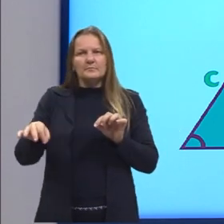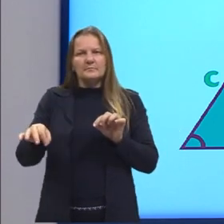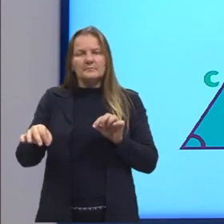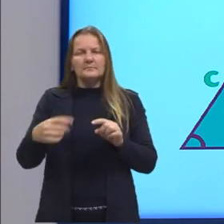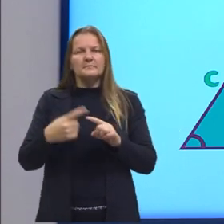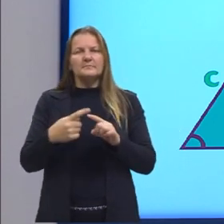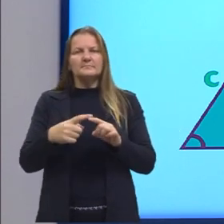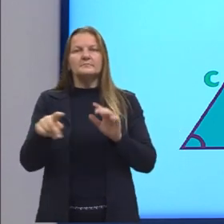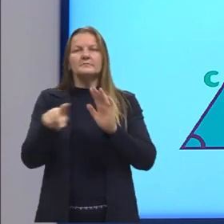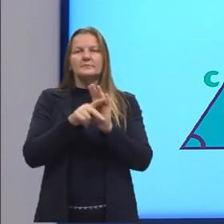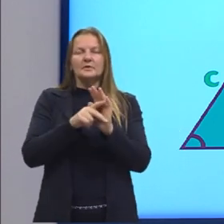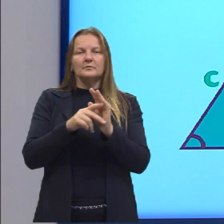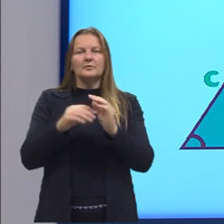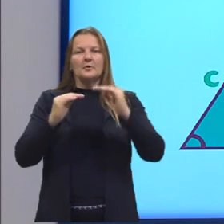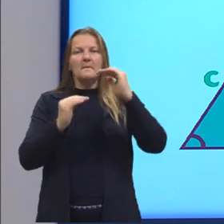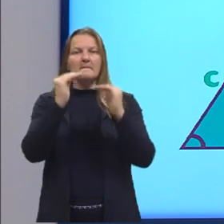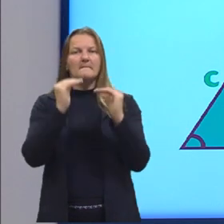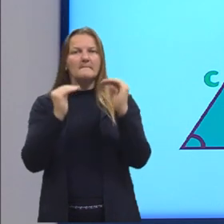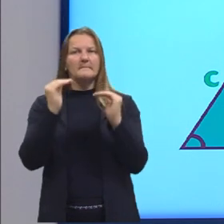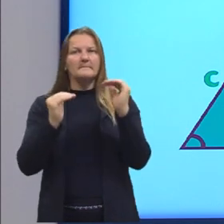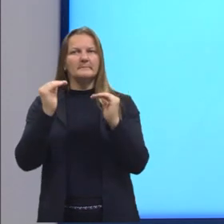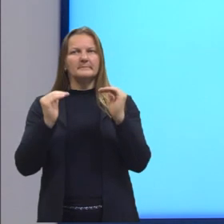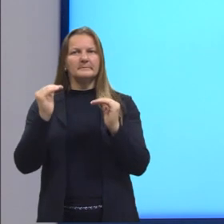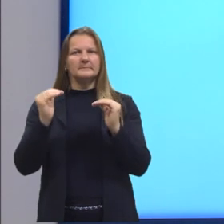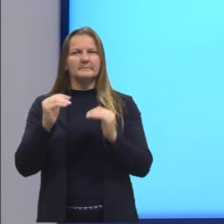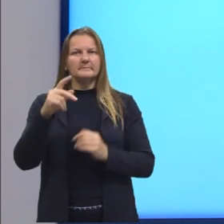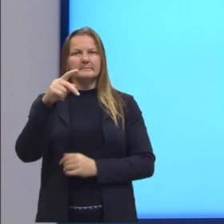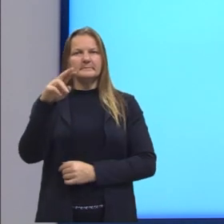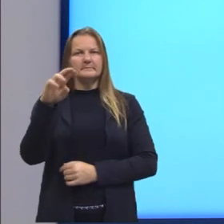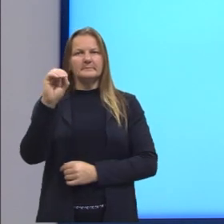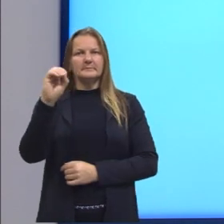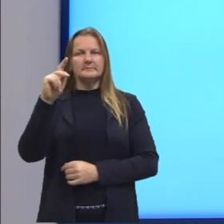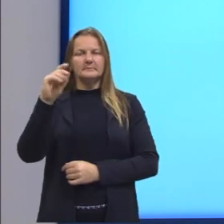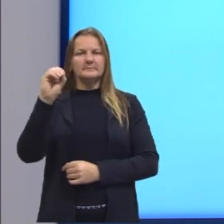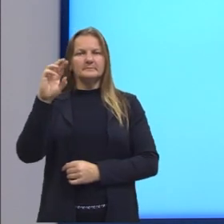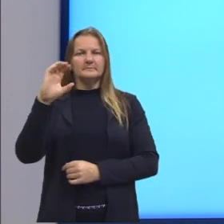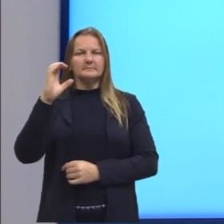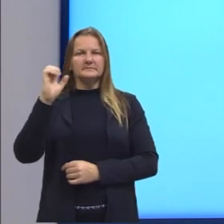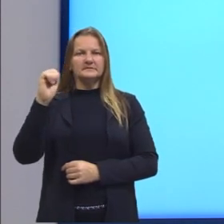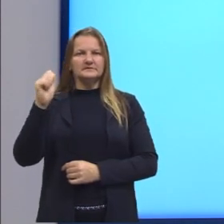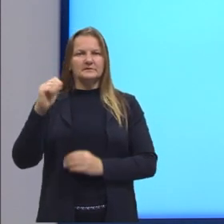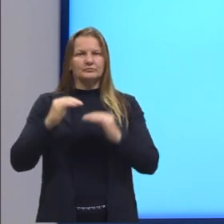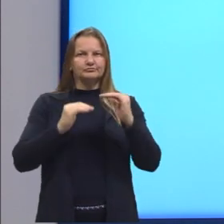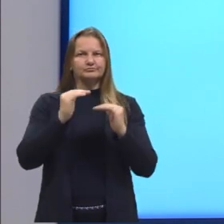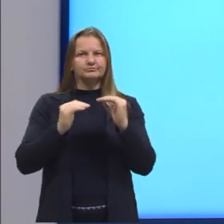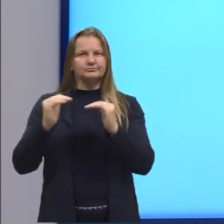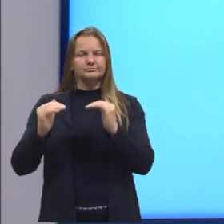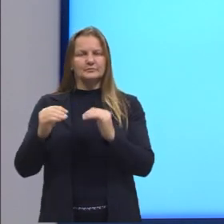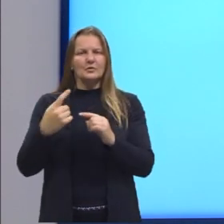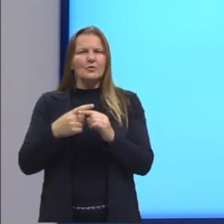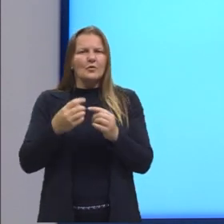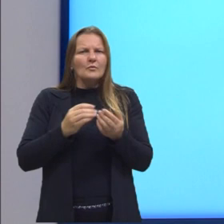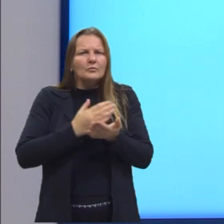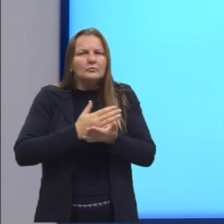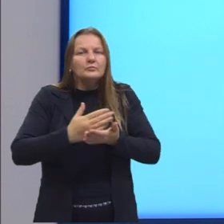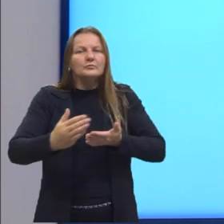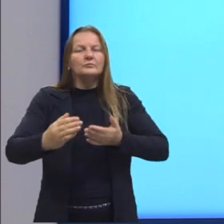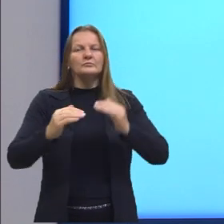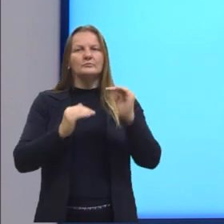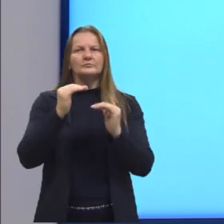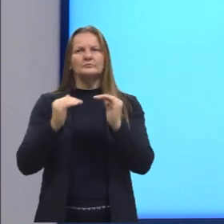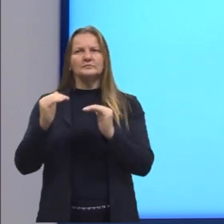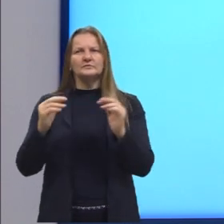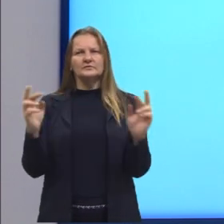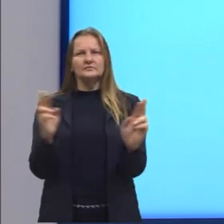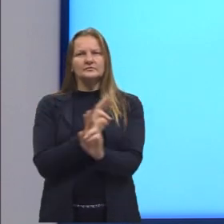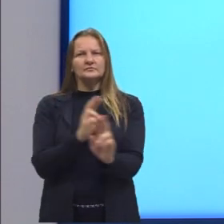mais é do que proporção, tá? A partir das proporções, nós chegamos nestas